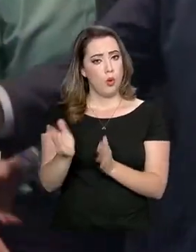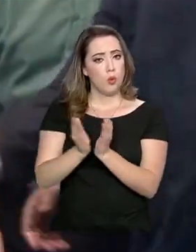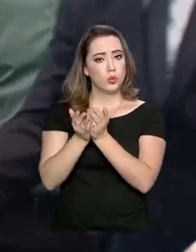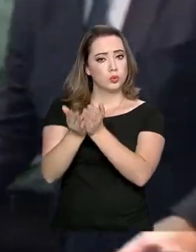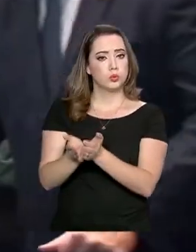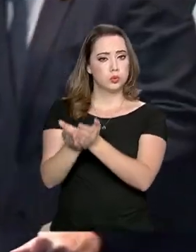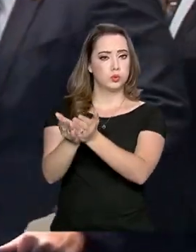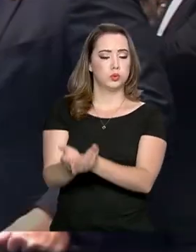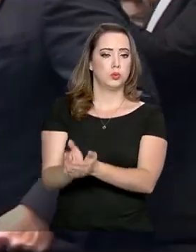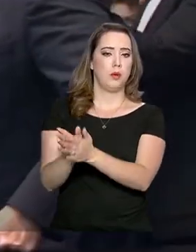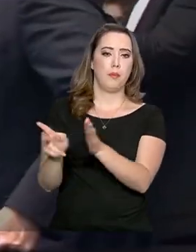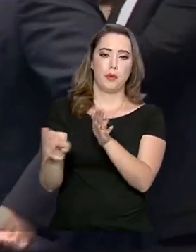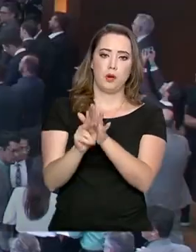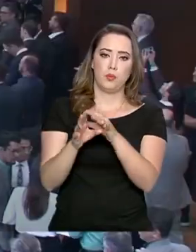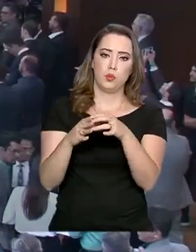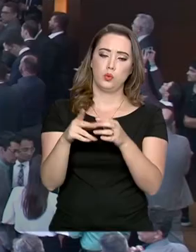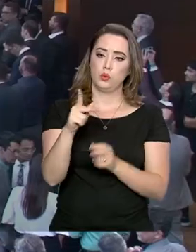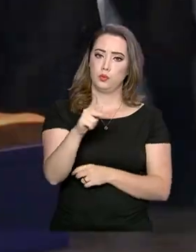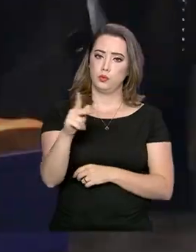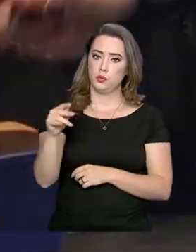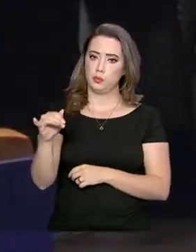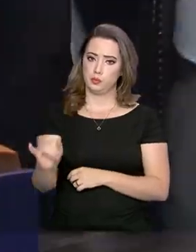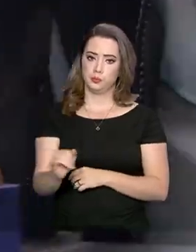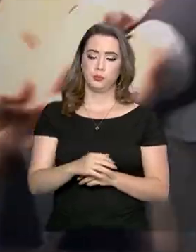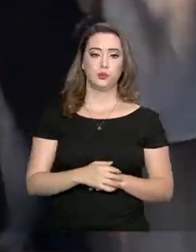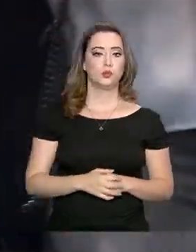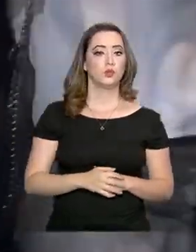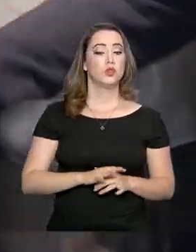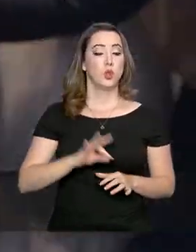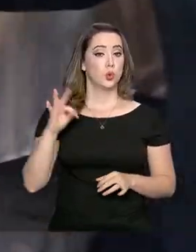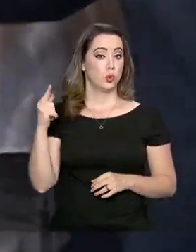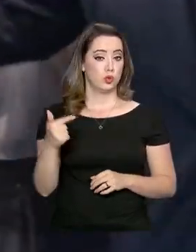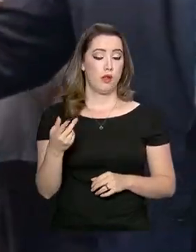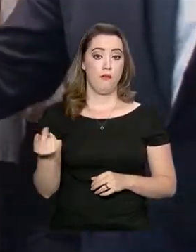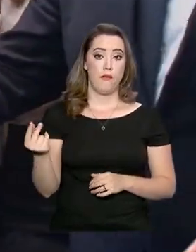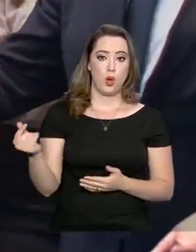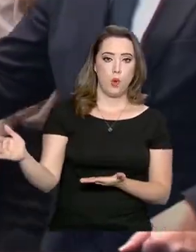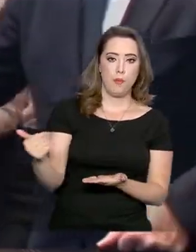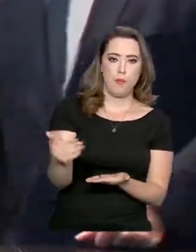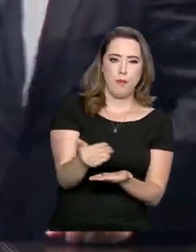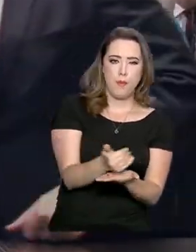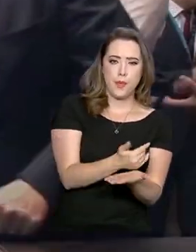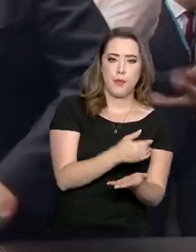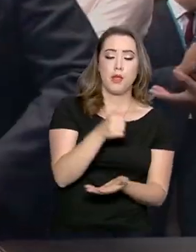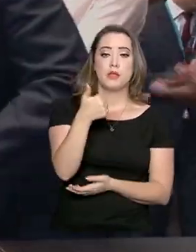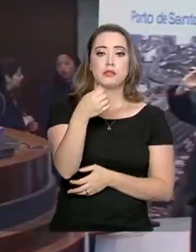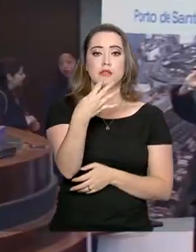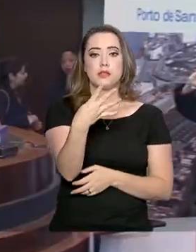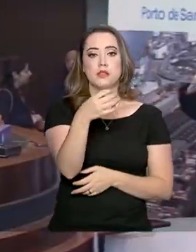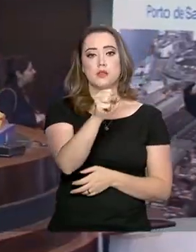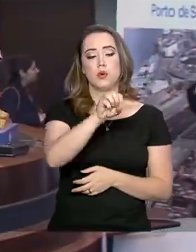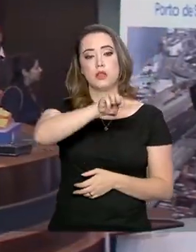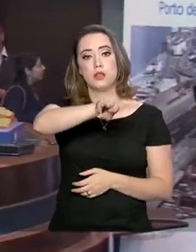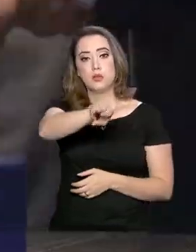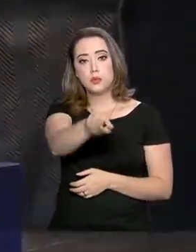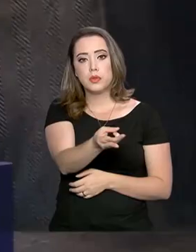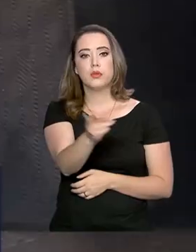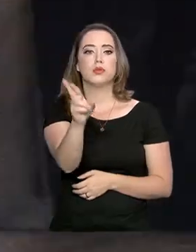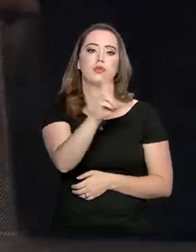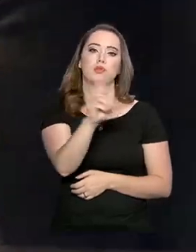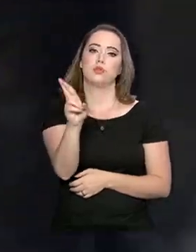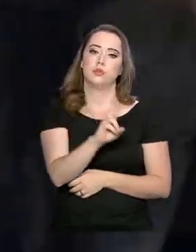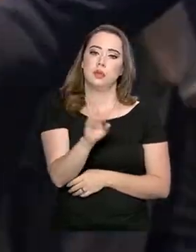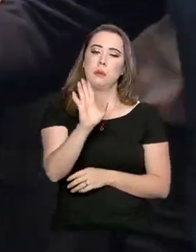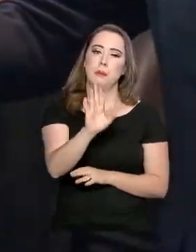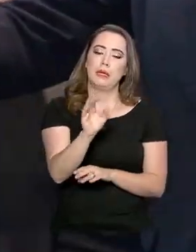parte do Programa de Parceria de Investimentos, o PPI. Ao todo, foram arrecadados R 148,5 Mas são